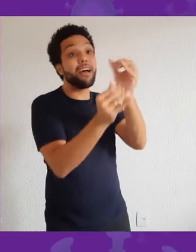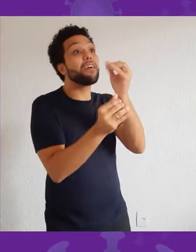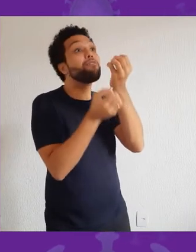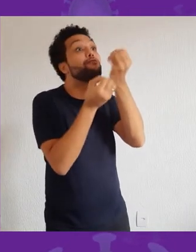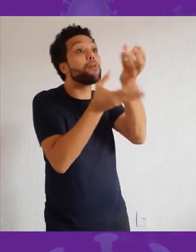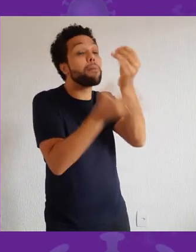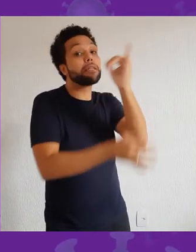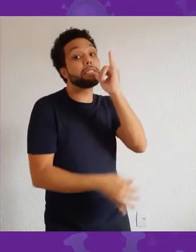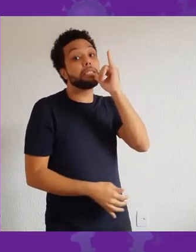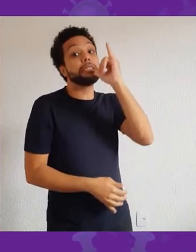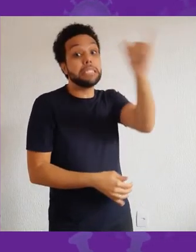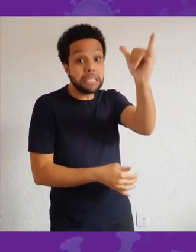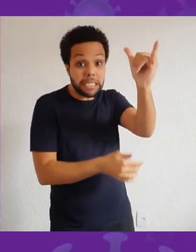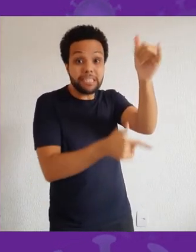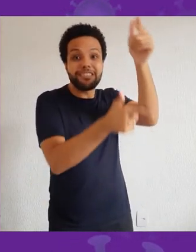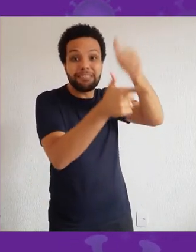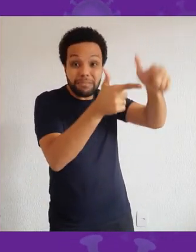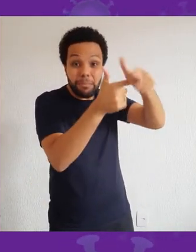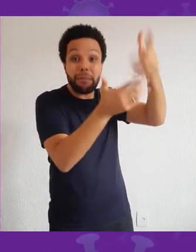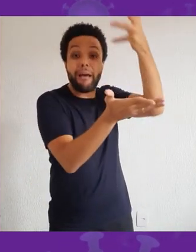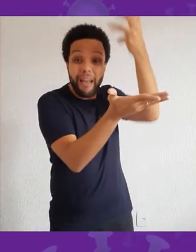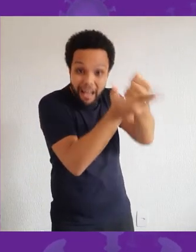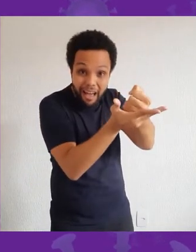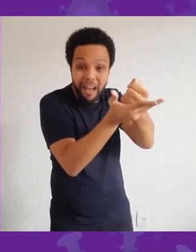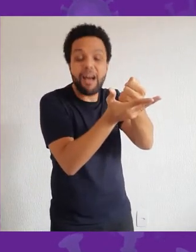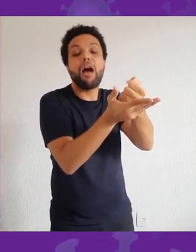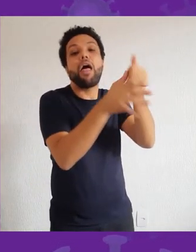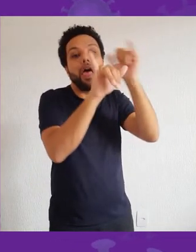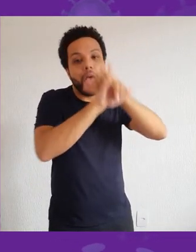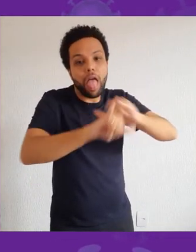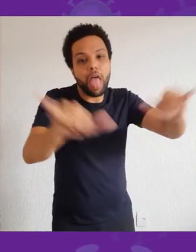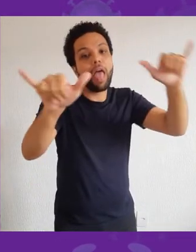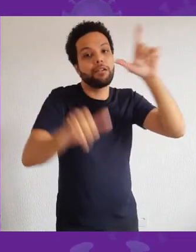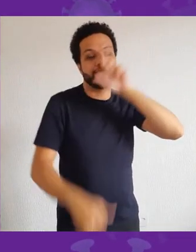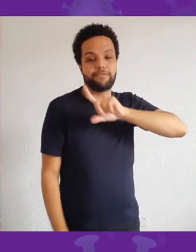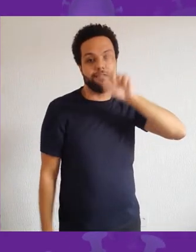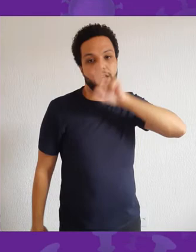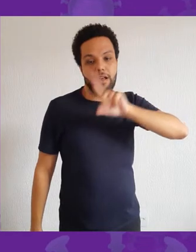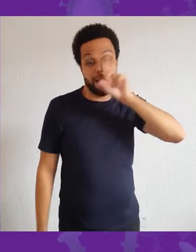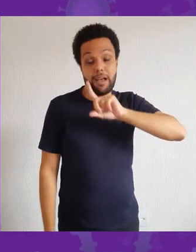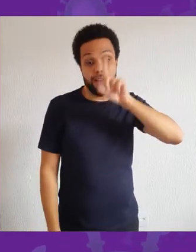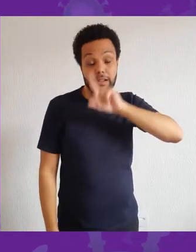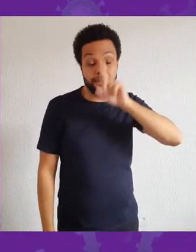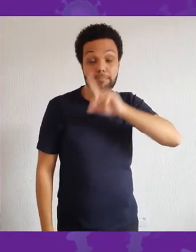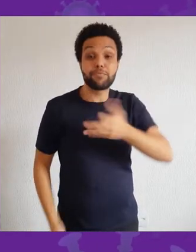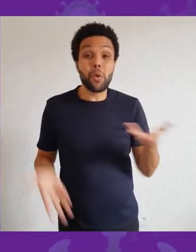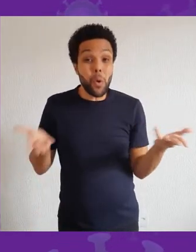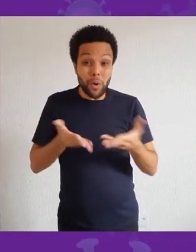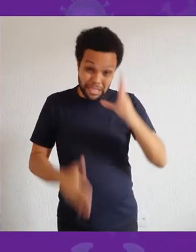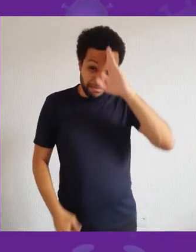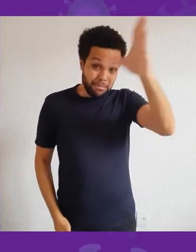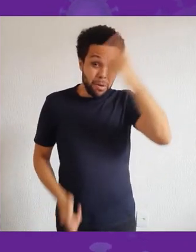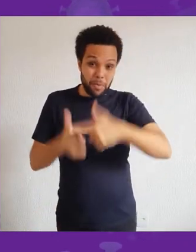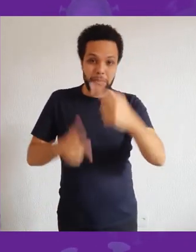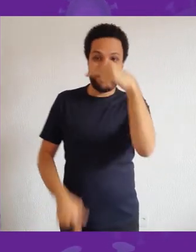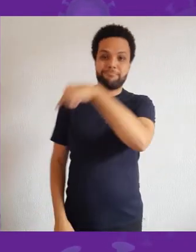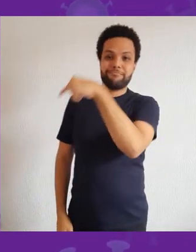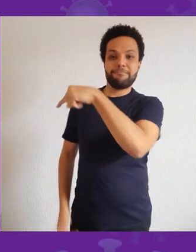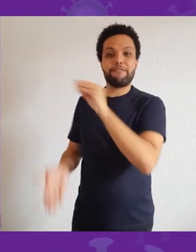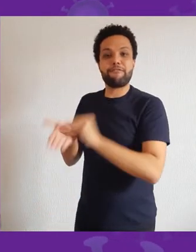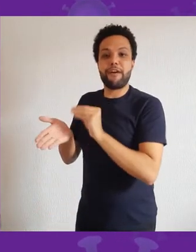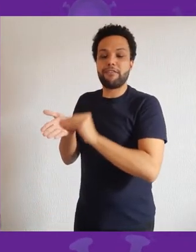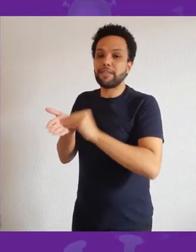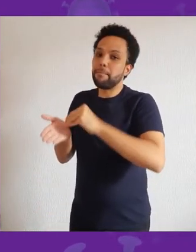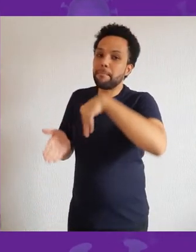mas também tem problemas relacionados à falta de oportunidade de notificação devido à falta de testes,